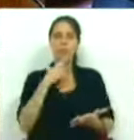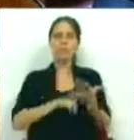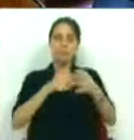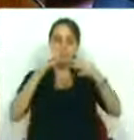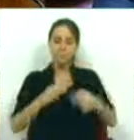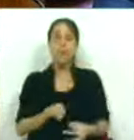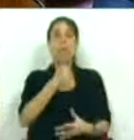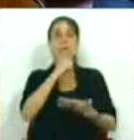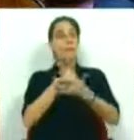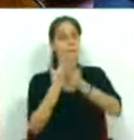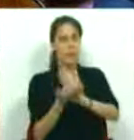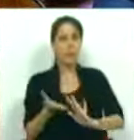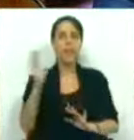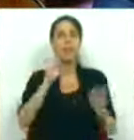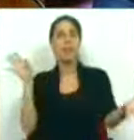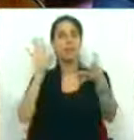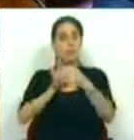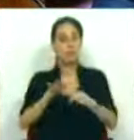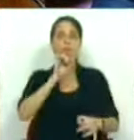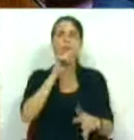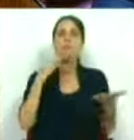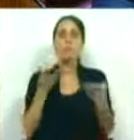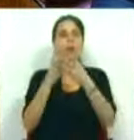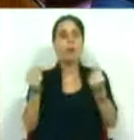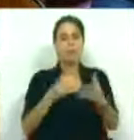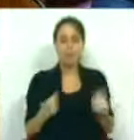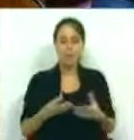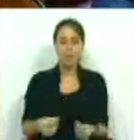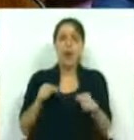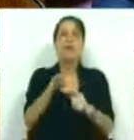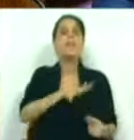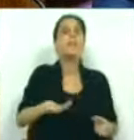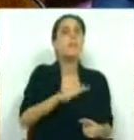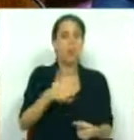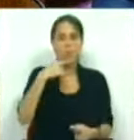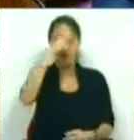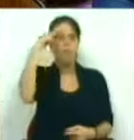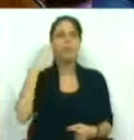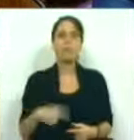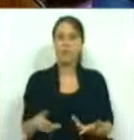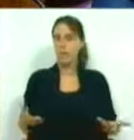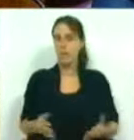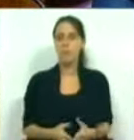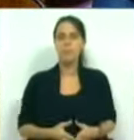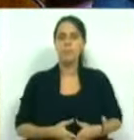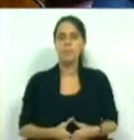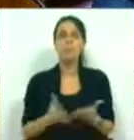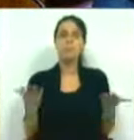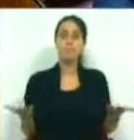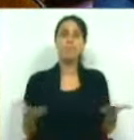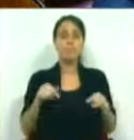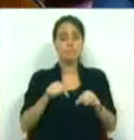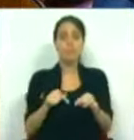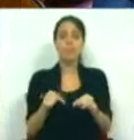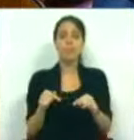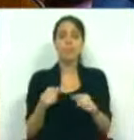certamente as medidas mais adequadas para poder ultrapassar esta situação tão difícil. Estamos,